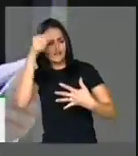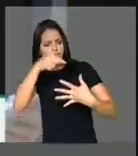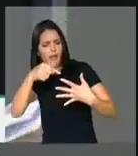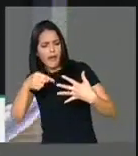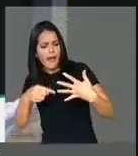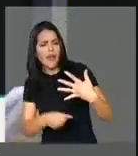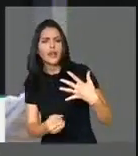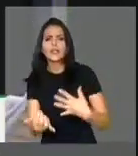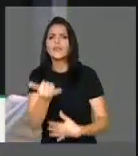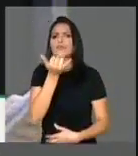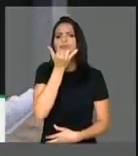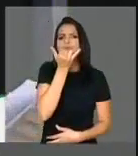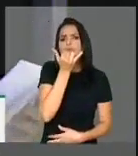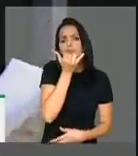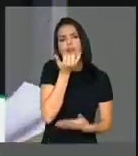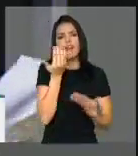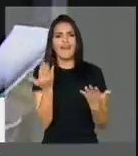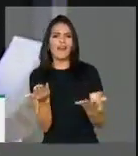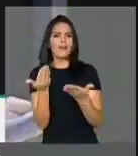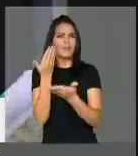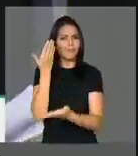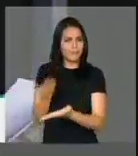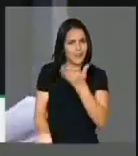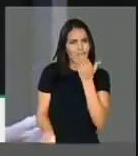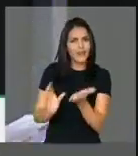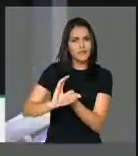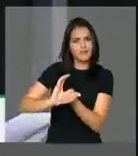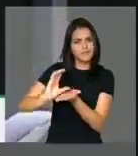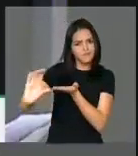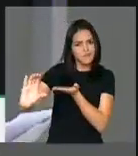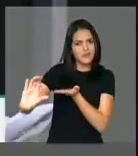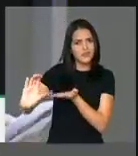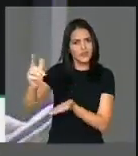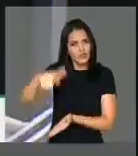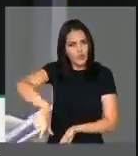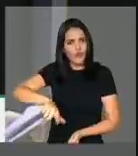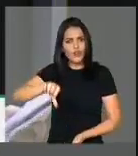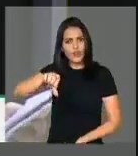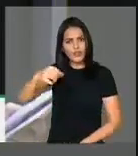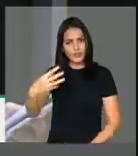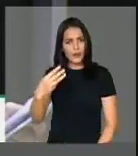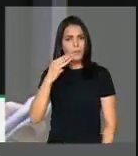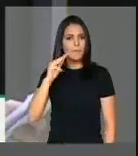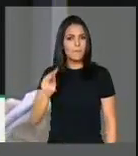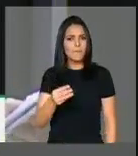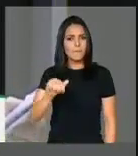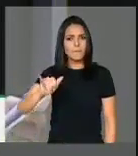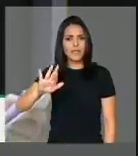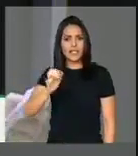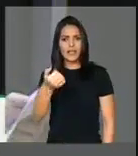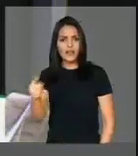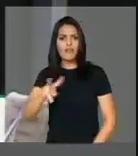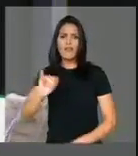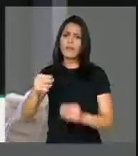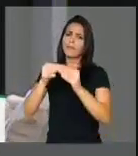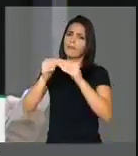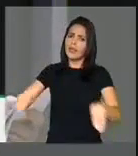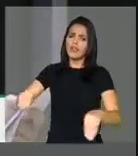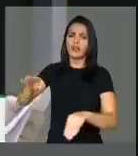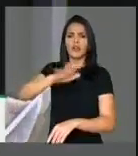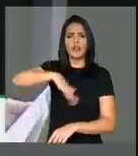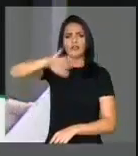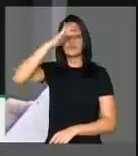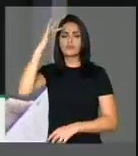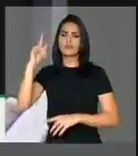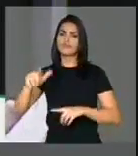de desculpas para perder mais essa emenda parlamentar e, dessa vez, prejudicar a todos os